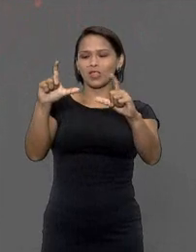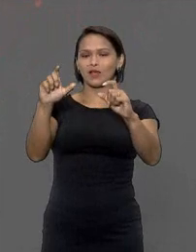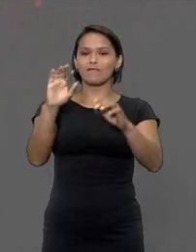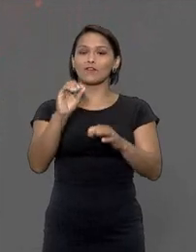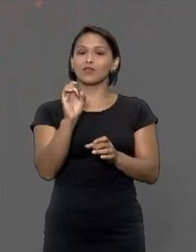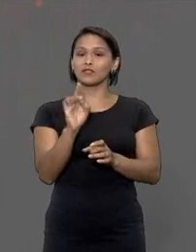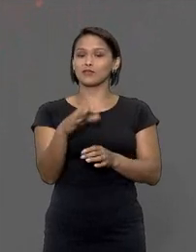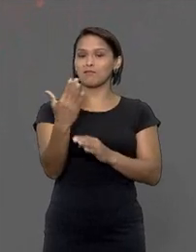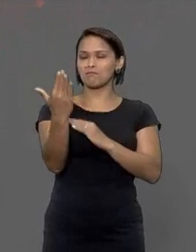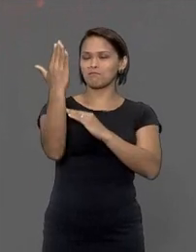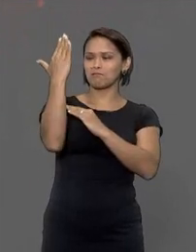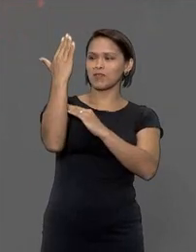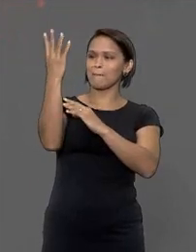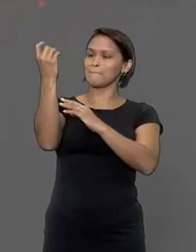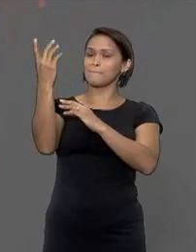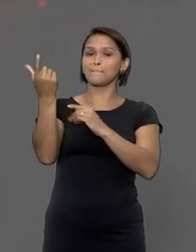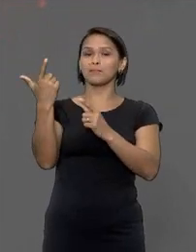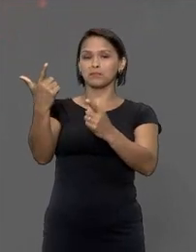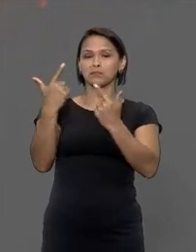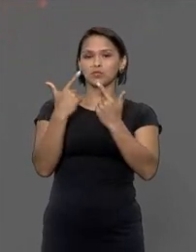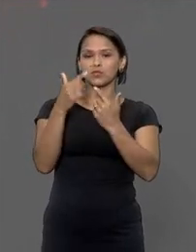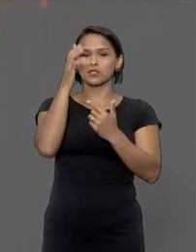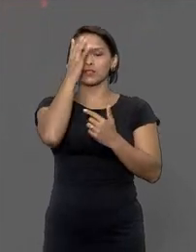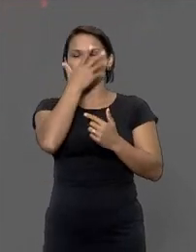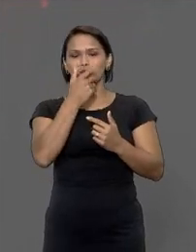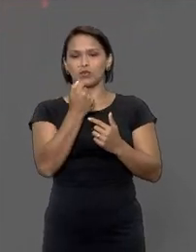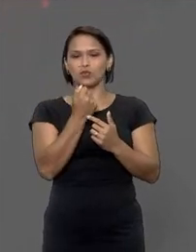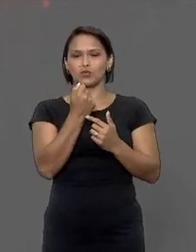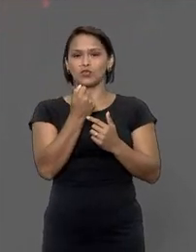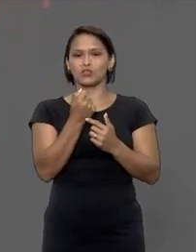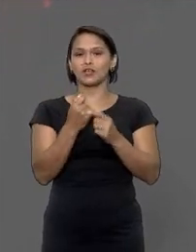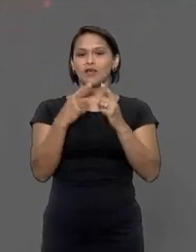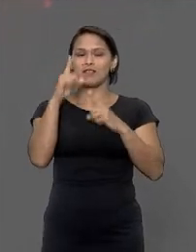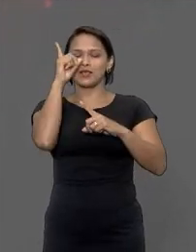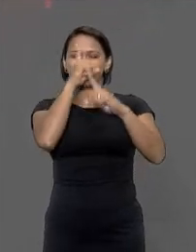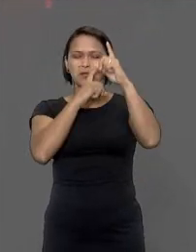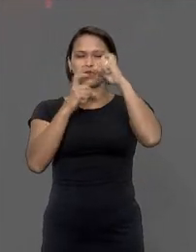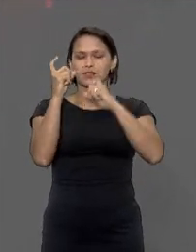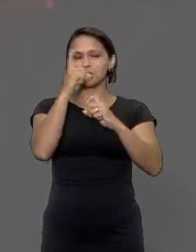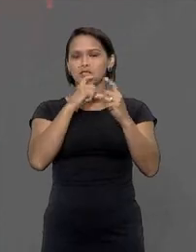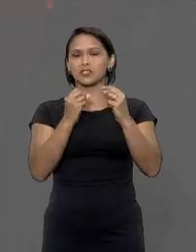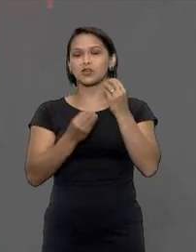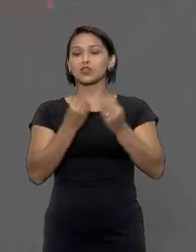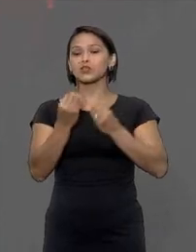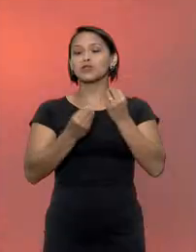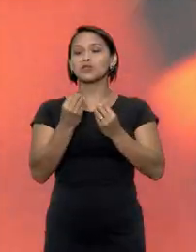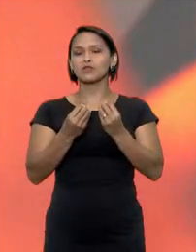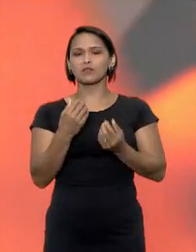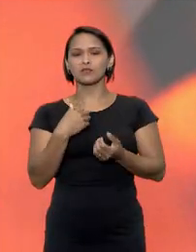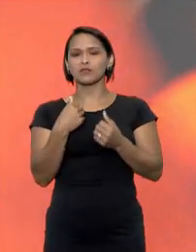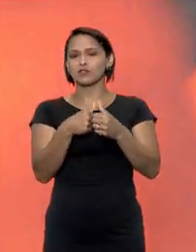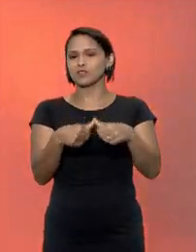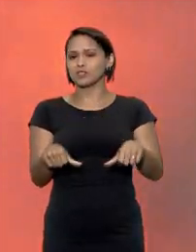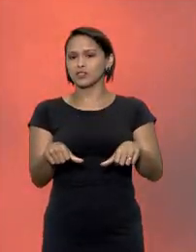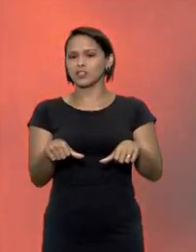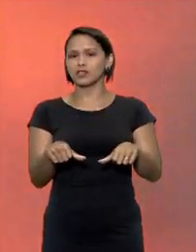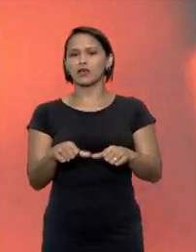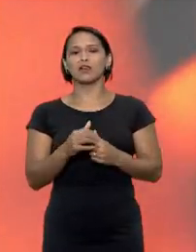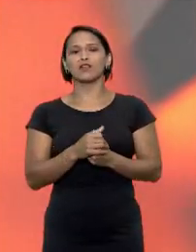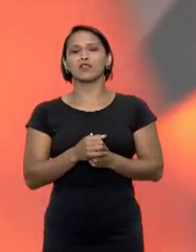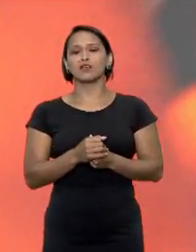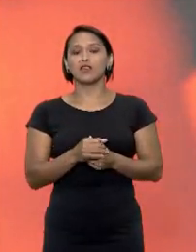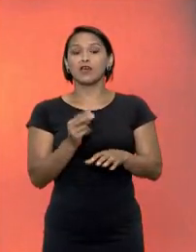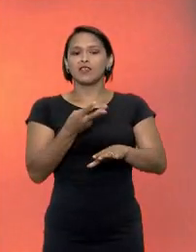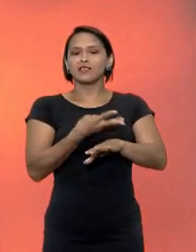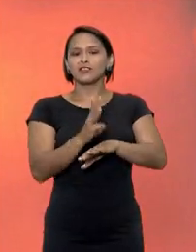selfie mostrando o rosto dele ainda fazendo caras e bocas nas fotos e mandou-me um grupo